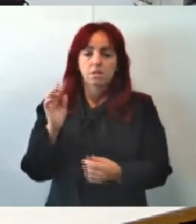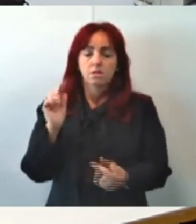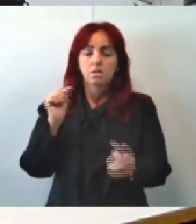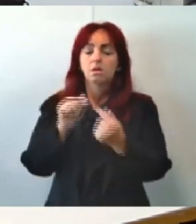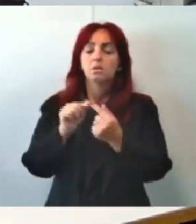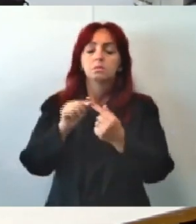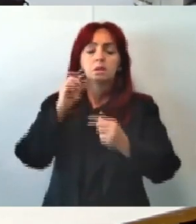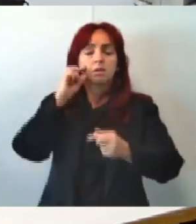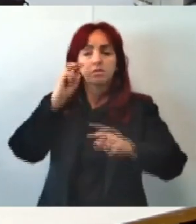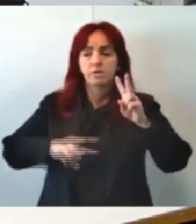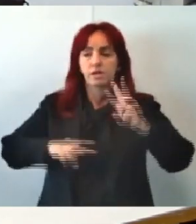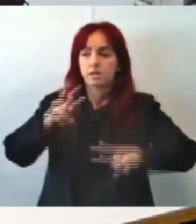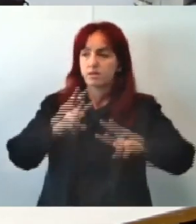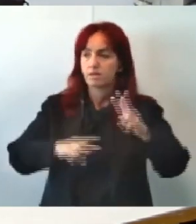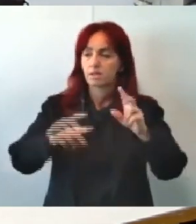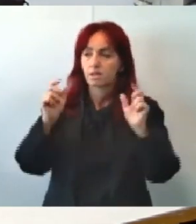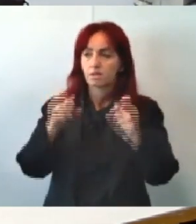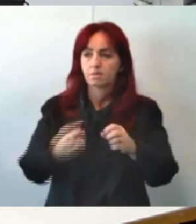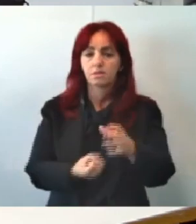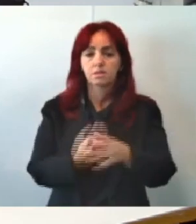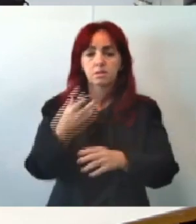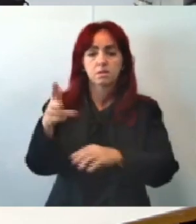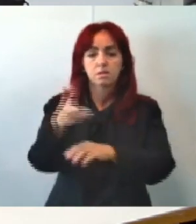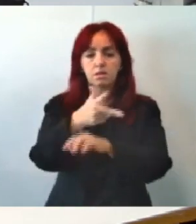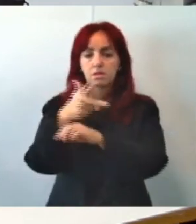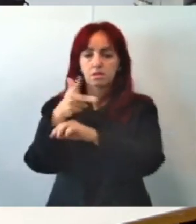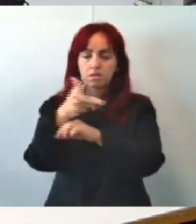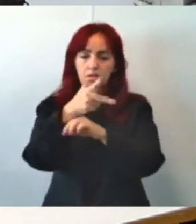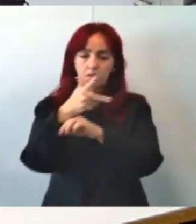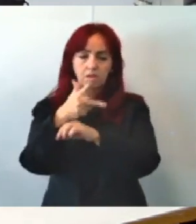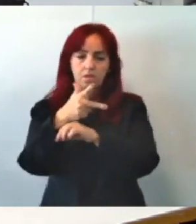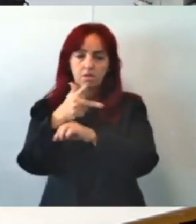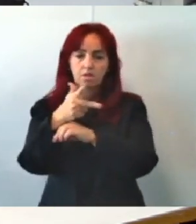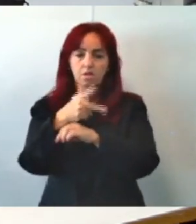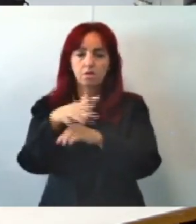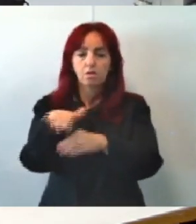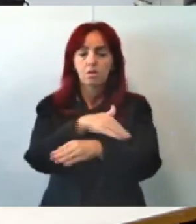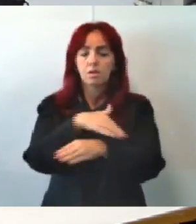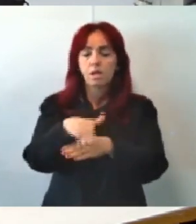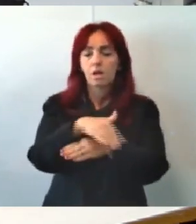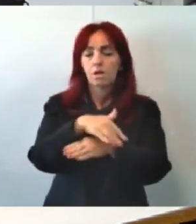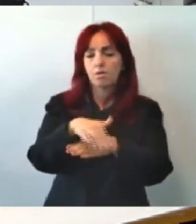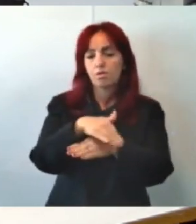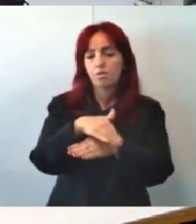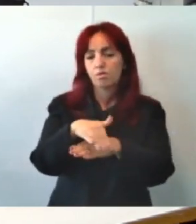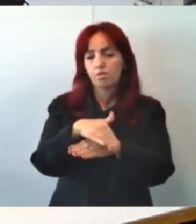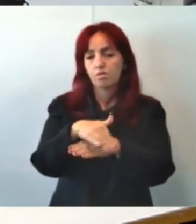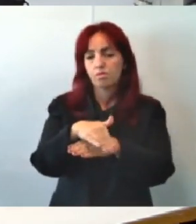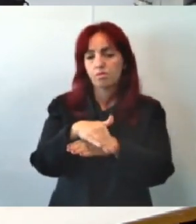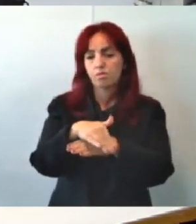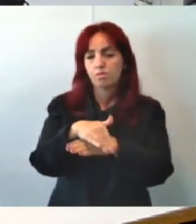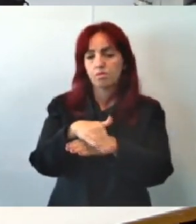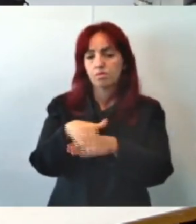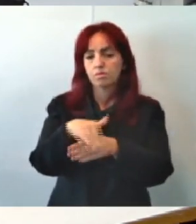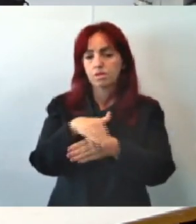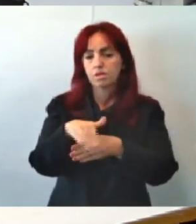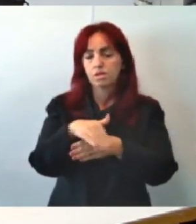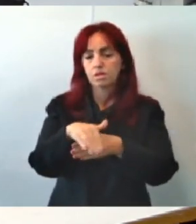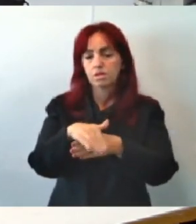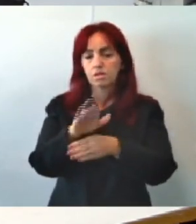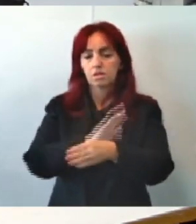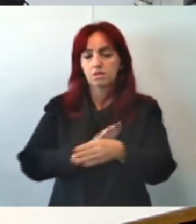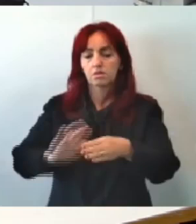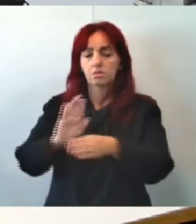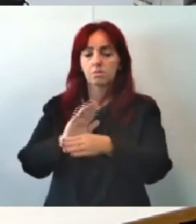possibilidade De instalação De uma câmera de olho vivo Na rua César Salles Barbosa Número 255 Bairro Antiqueira